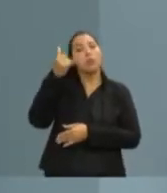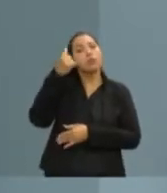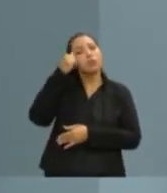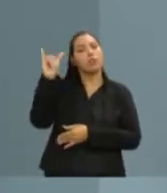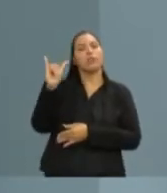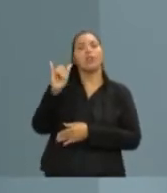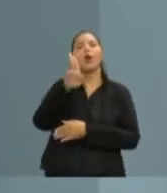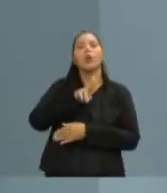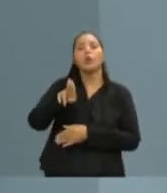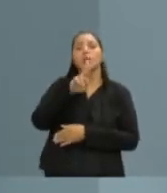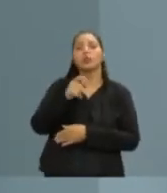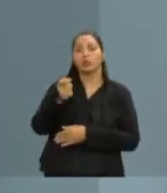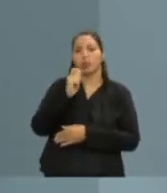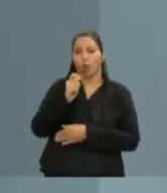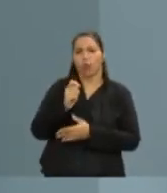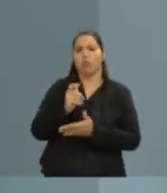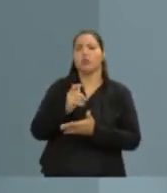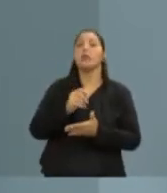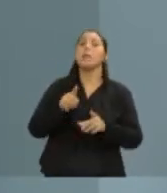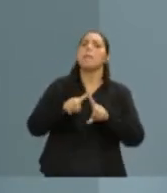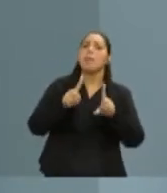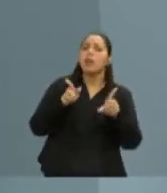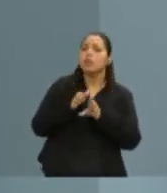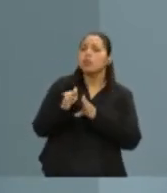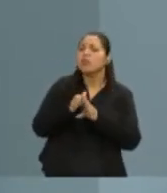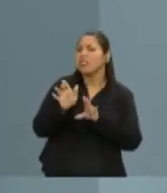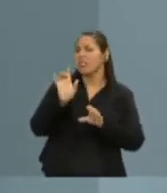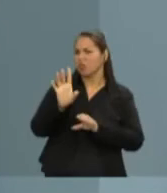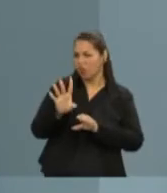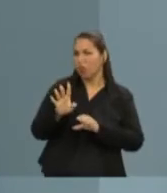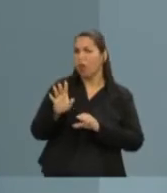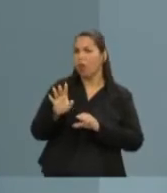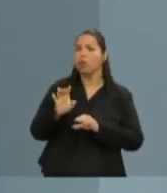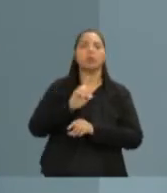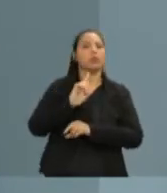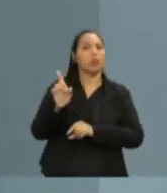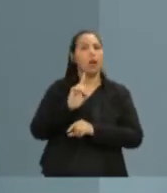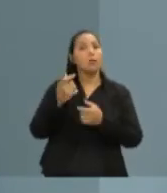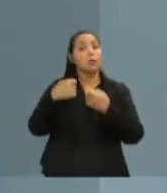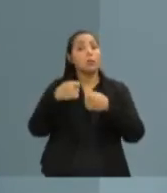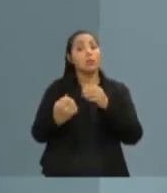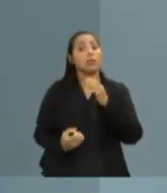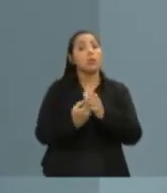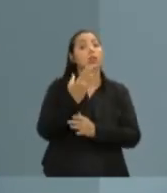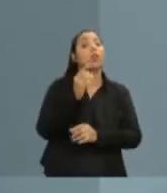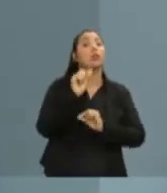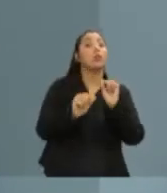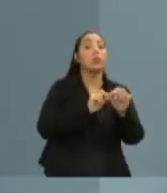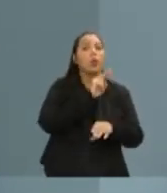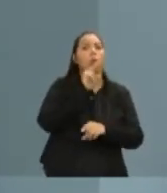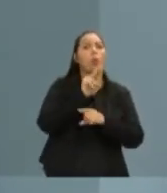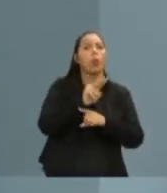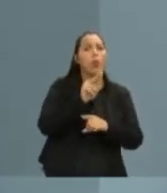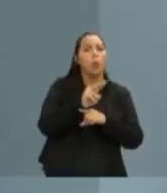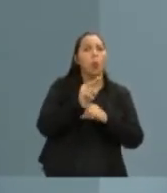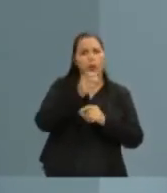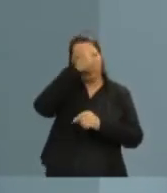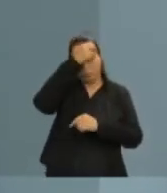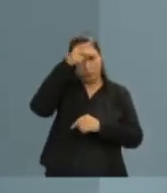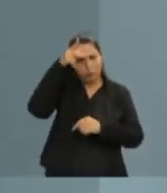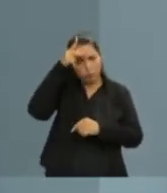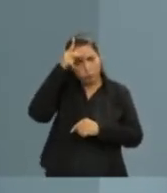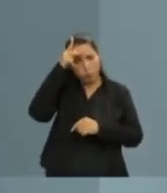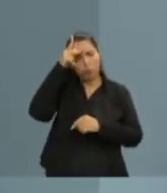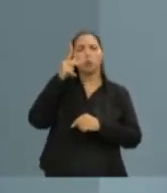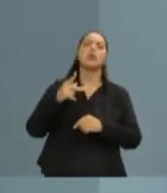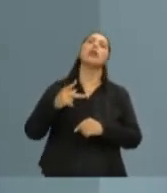só a orientação não é suficiente. Nós temos também que ter uma guarda municipal armada, equipada e preparada para